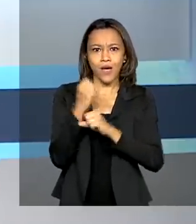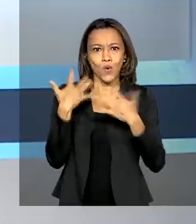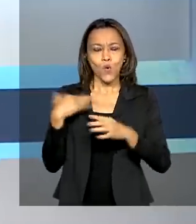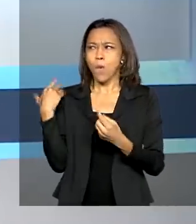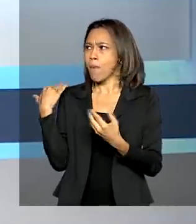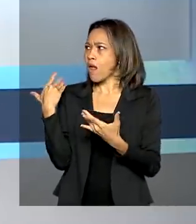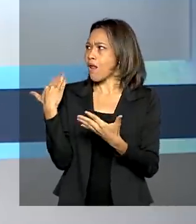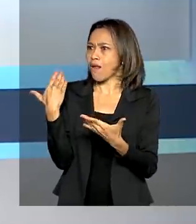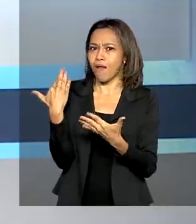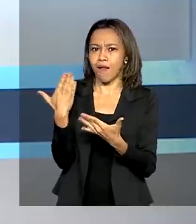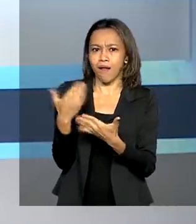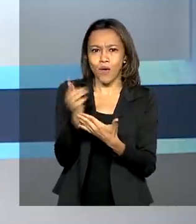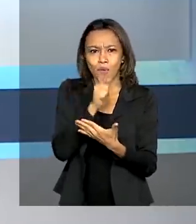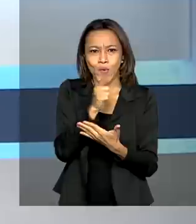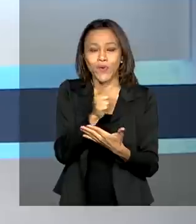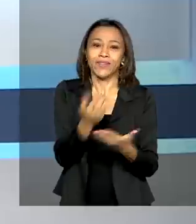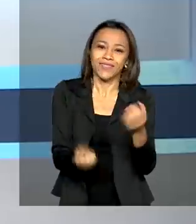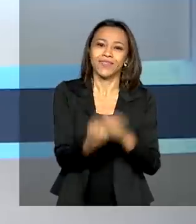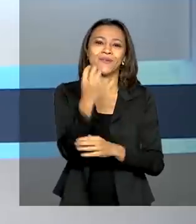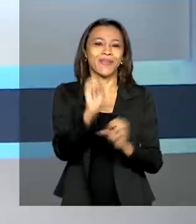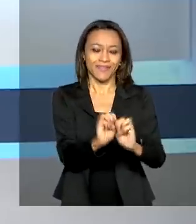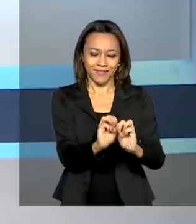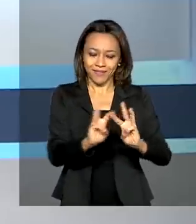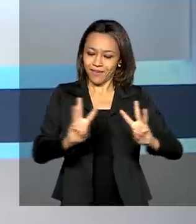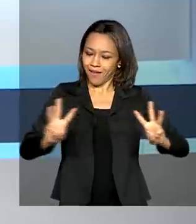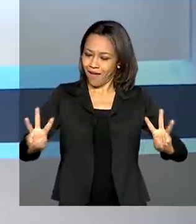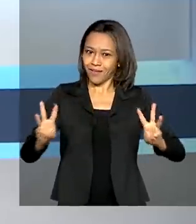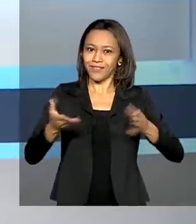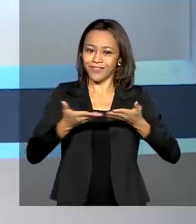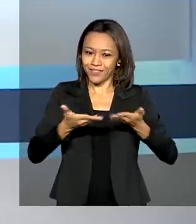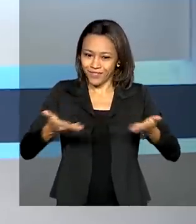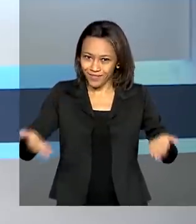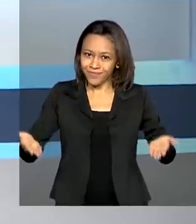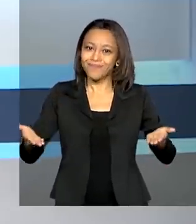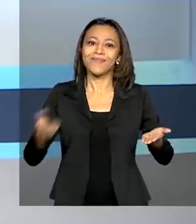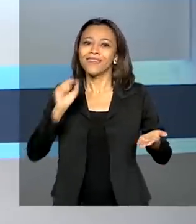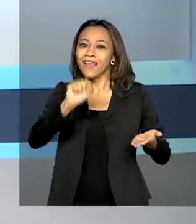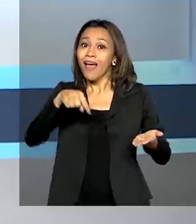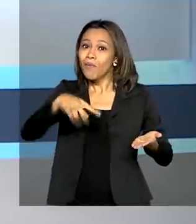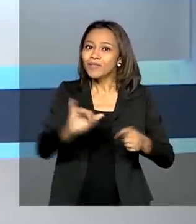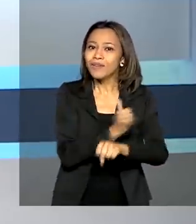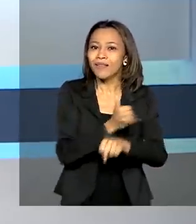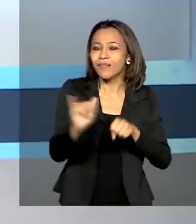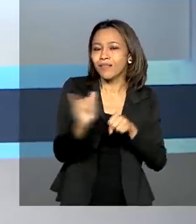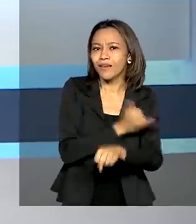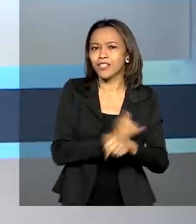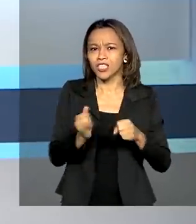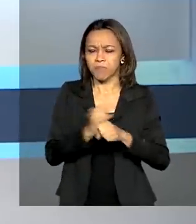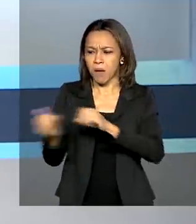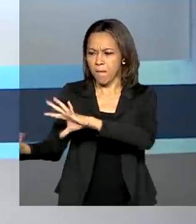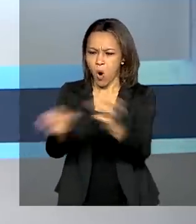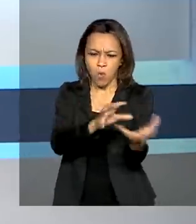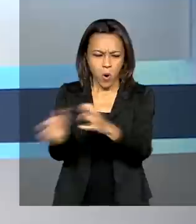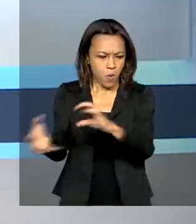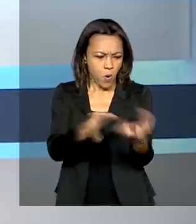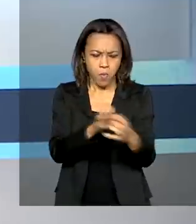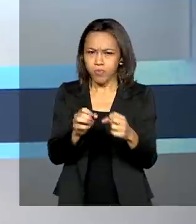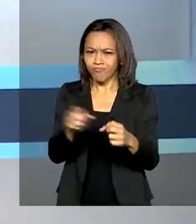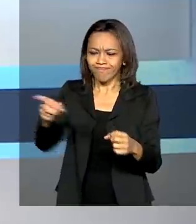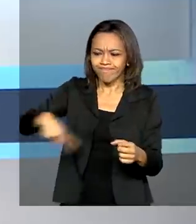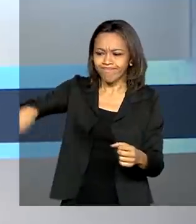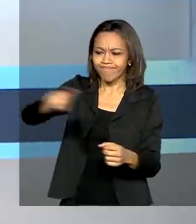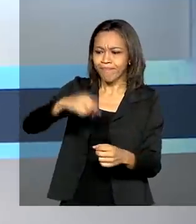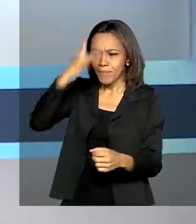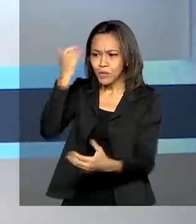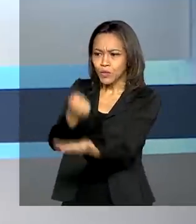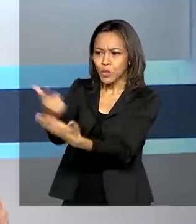Uma delas é o site consumidor.gov.br, uma ferramenta para mediar conflitos nas relações de